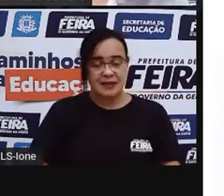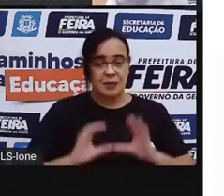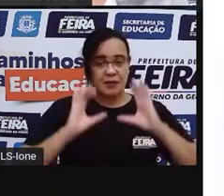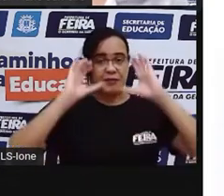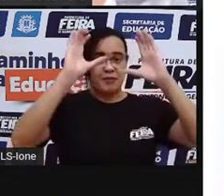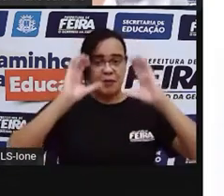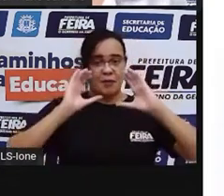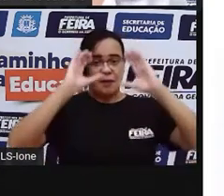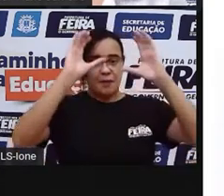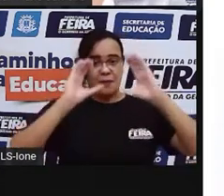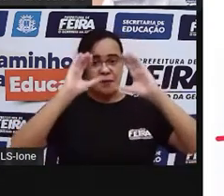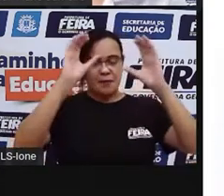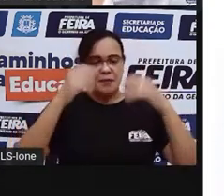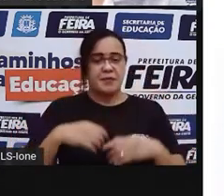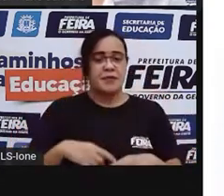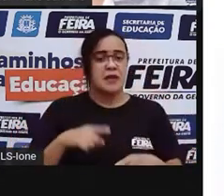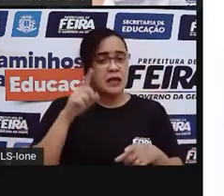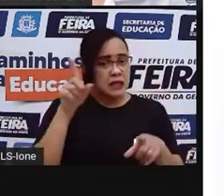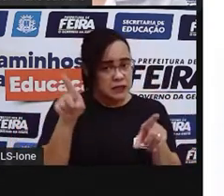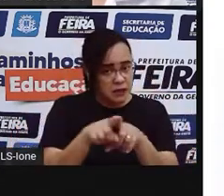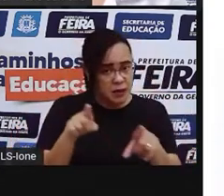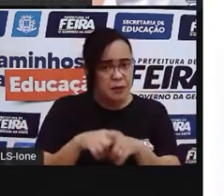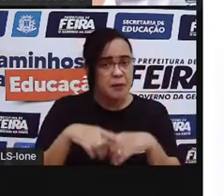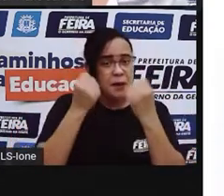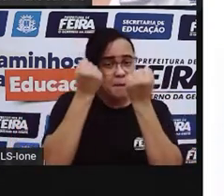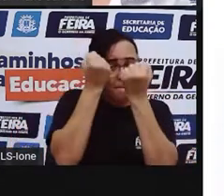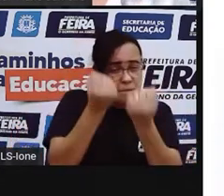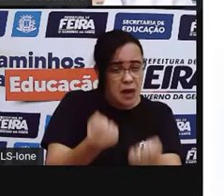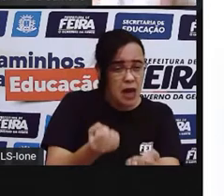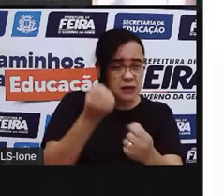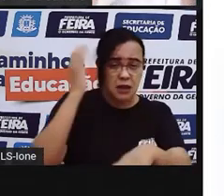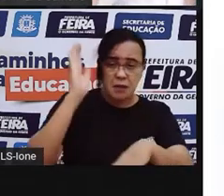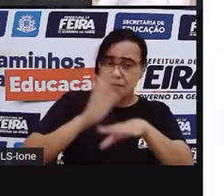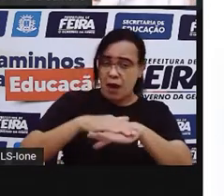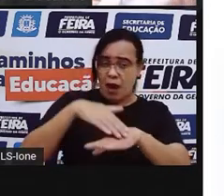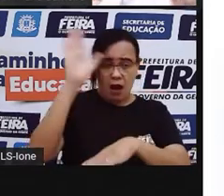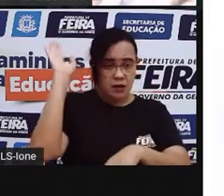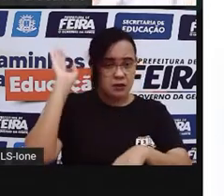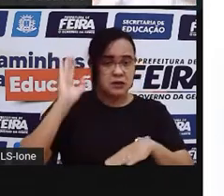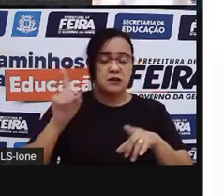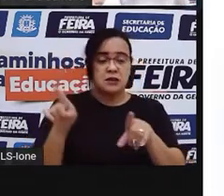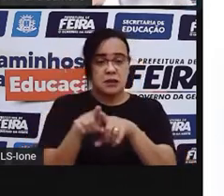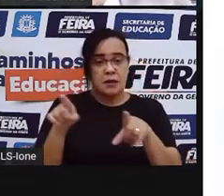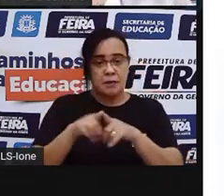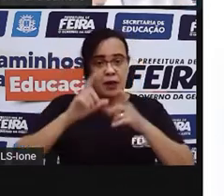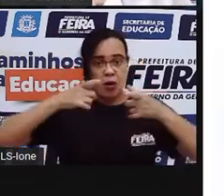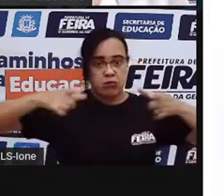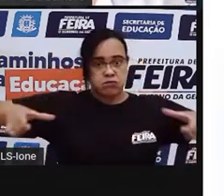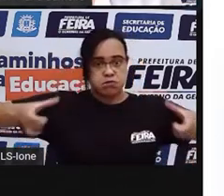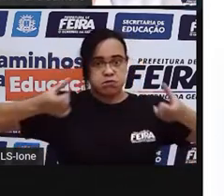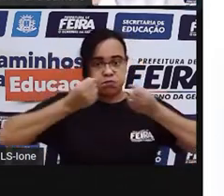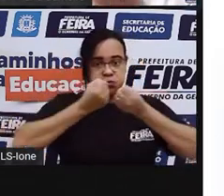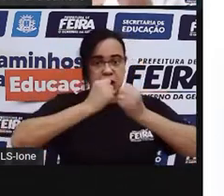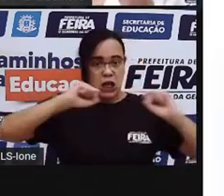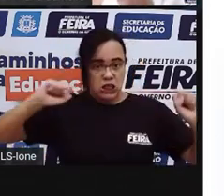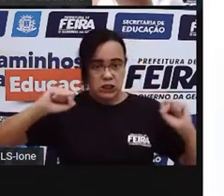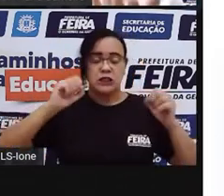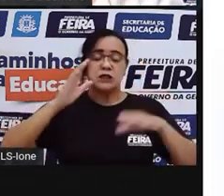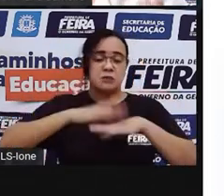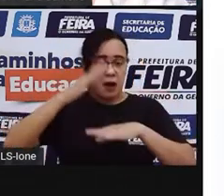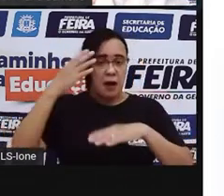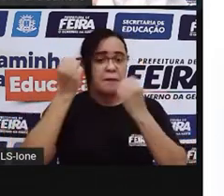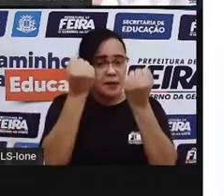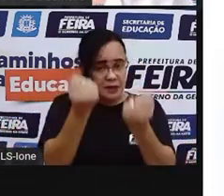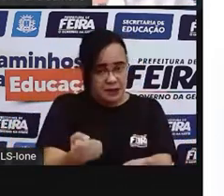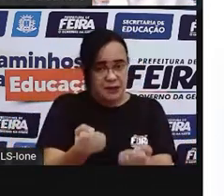de basquete é bem mais pesada que a bola de futebol, né? Ela é maior e ela é bem pesada. E o objetivo da